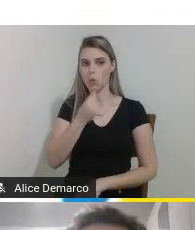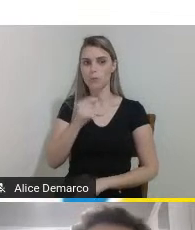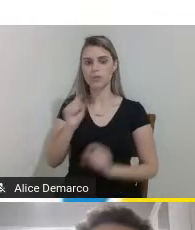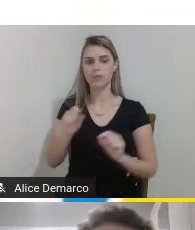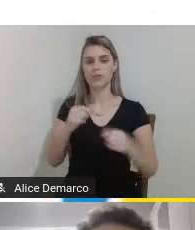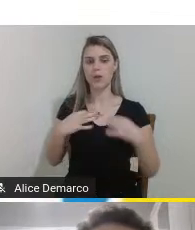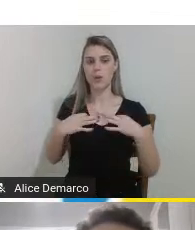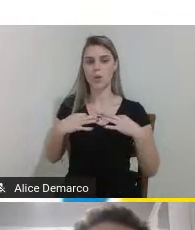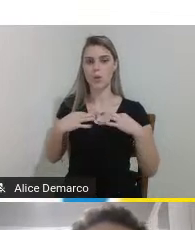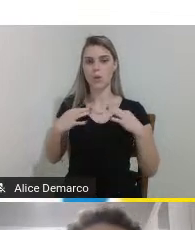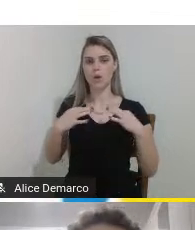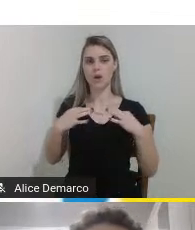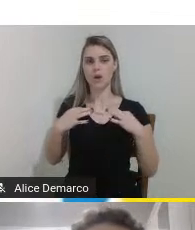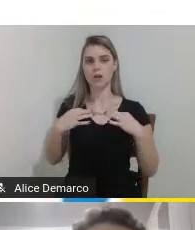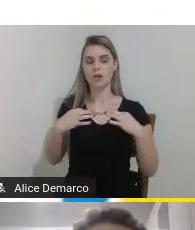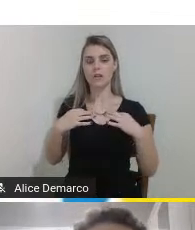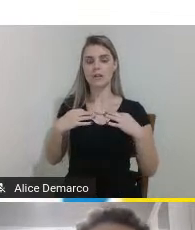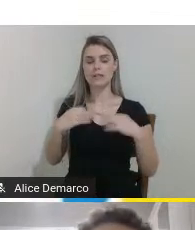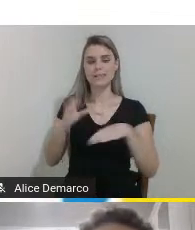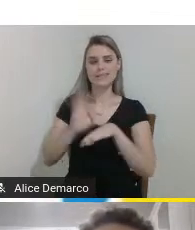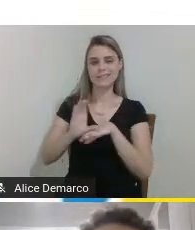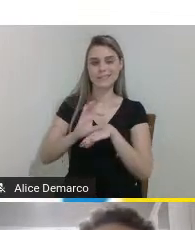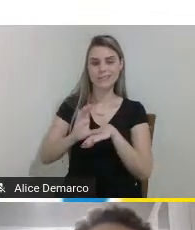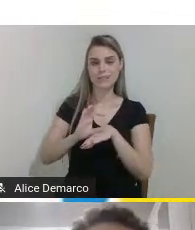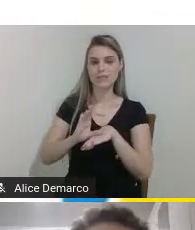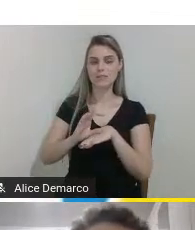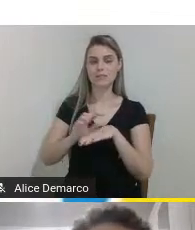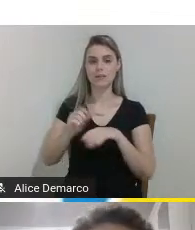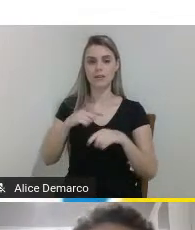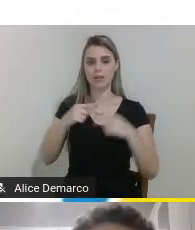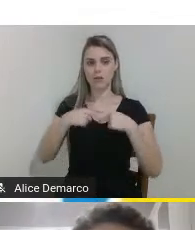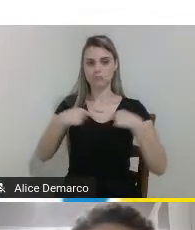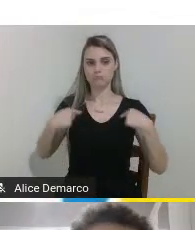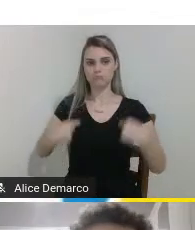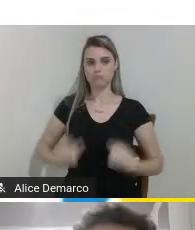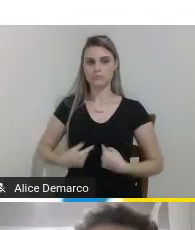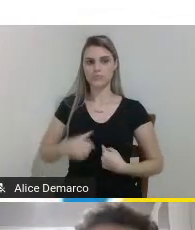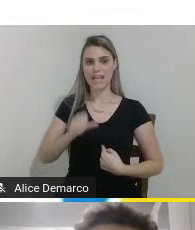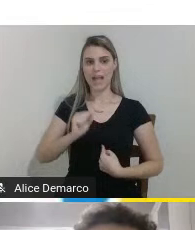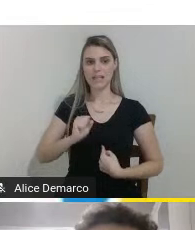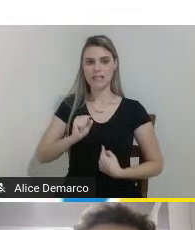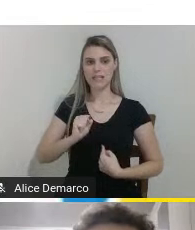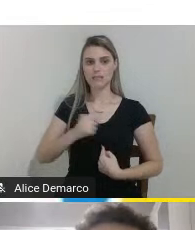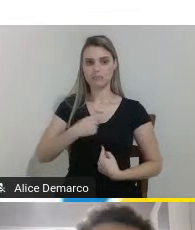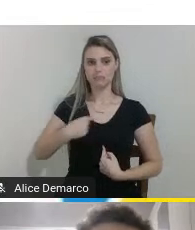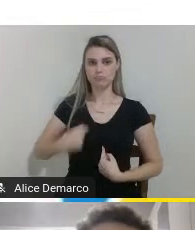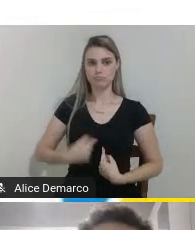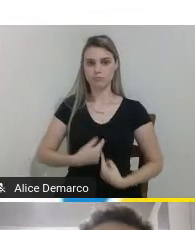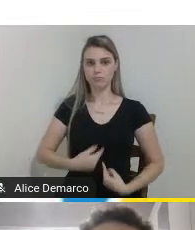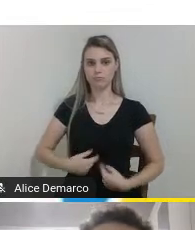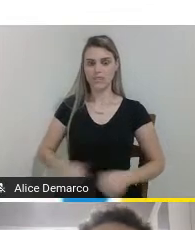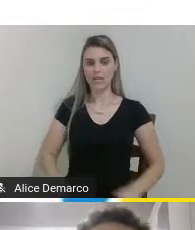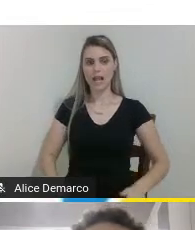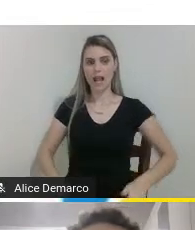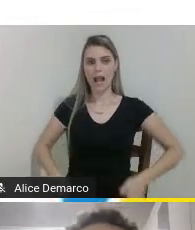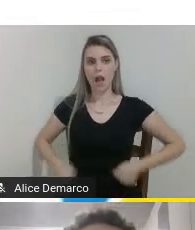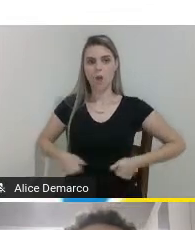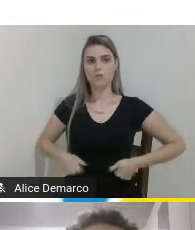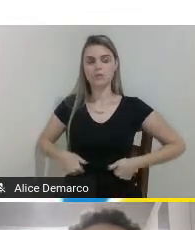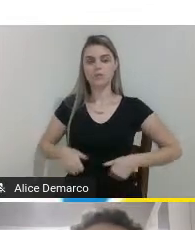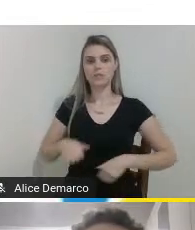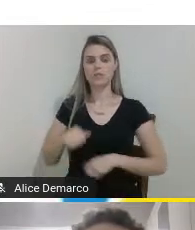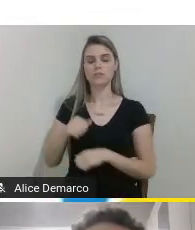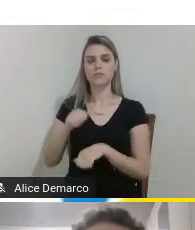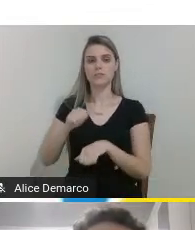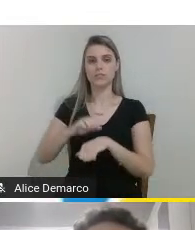usando uma camiseta cinza com a logo do Superman que é um S dentro de um triângulo invertido uma calça jeans ele é branco e tem o cabelo